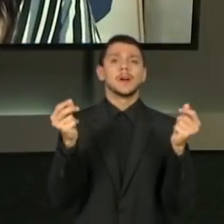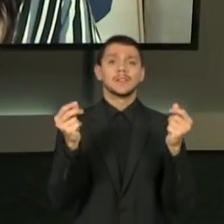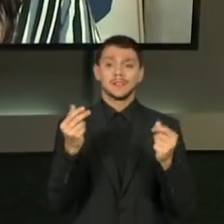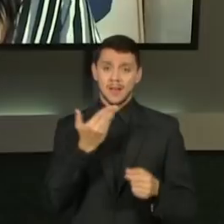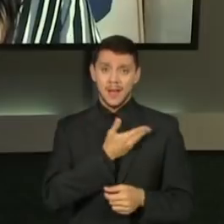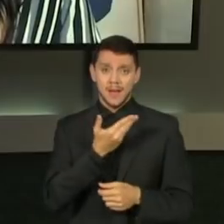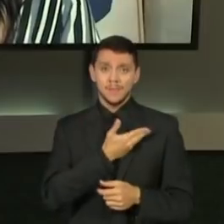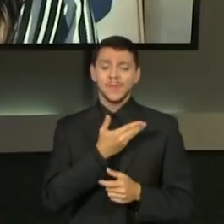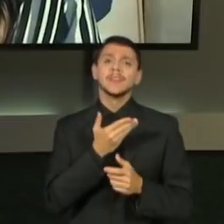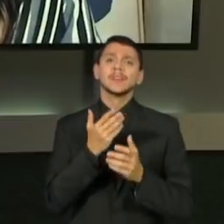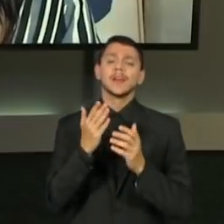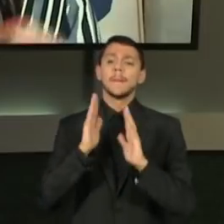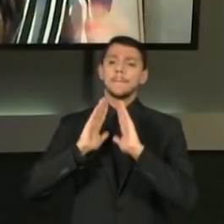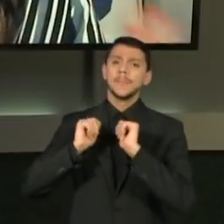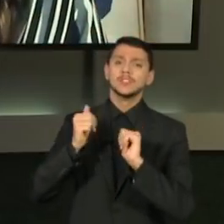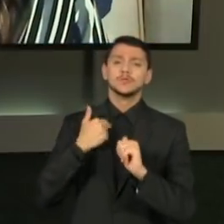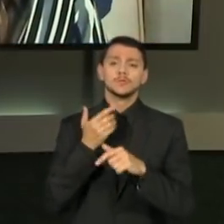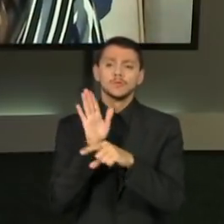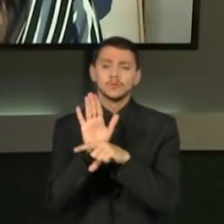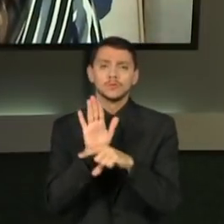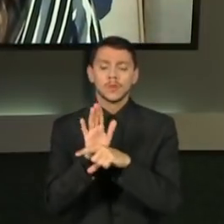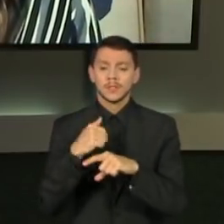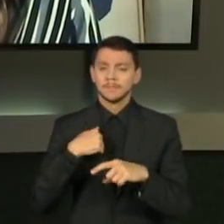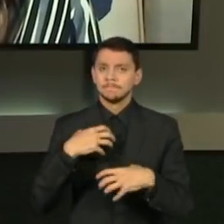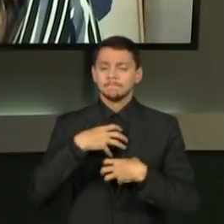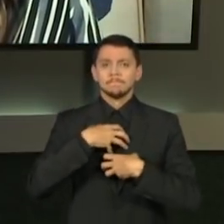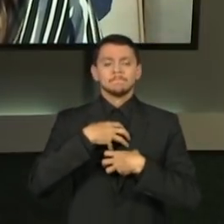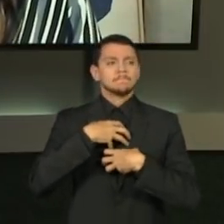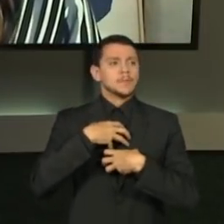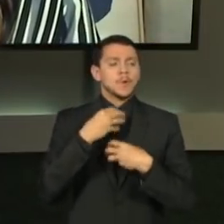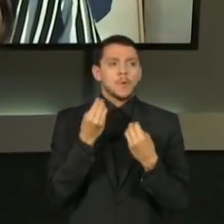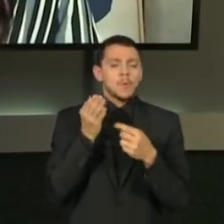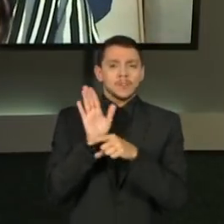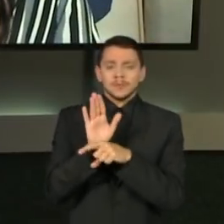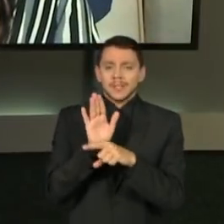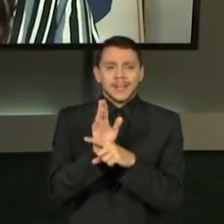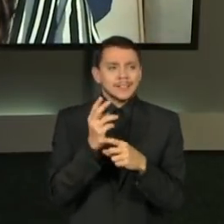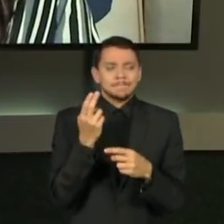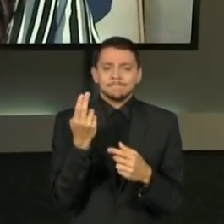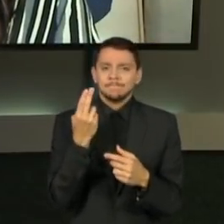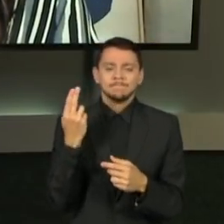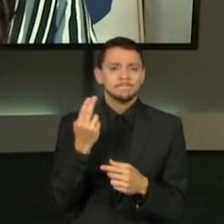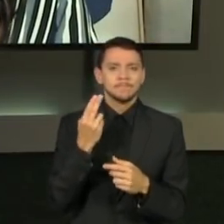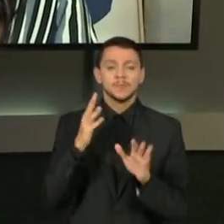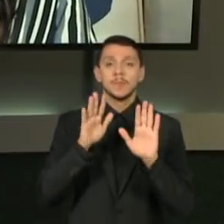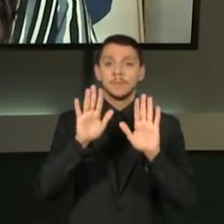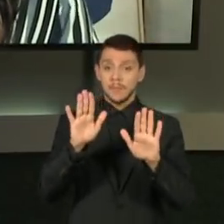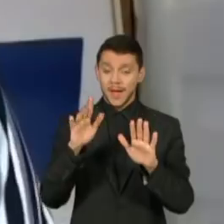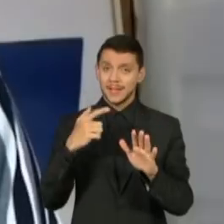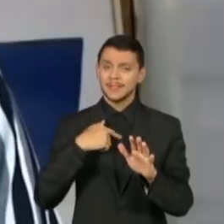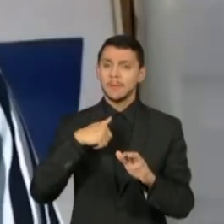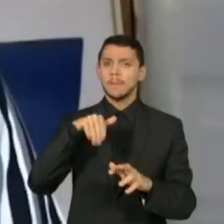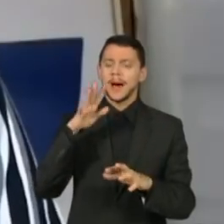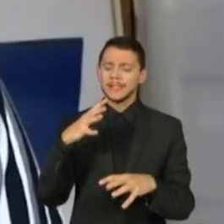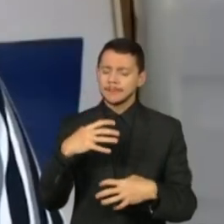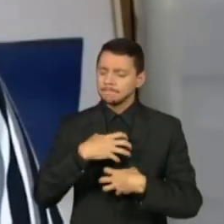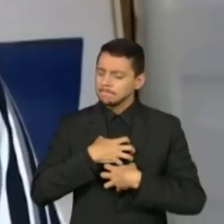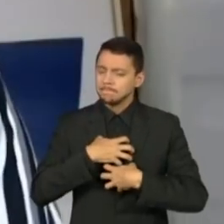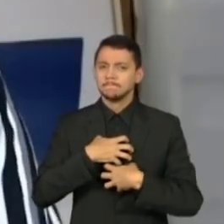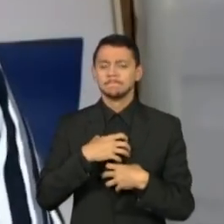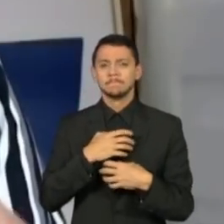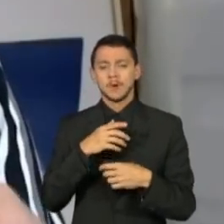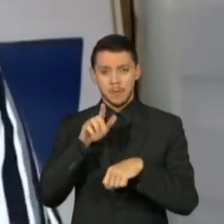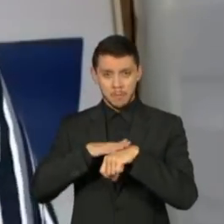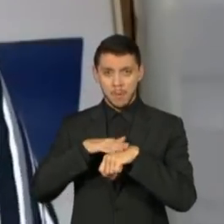me pediram ajuda. E naquele momento eu me senti completamente impotente, mas o que mais me impactou naquele pedido foi quando eu